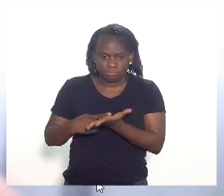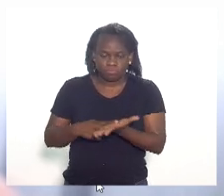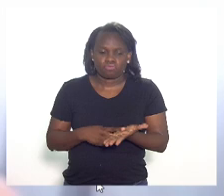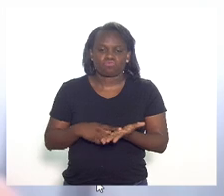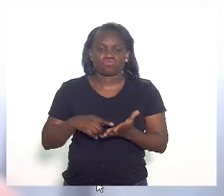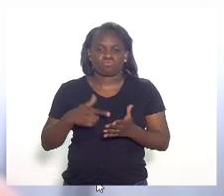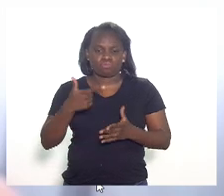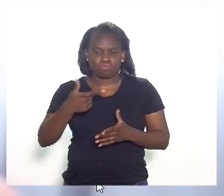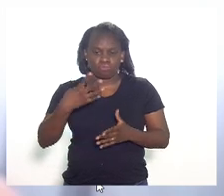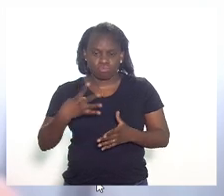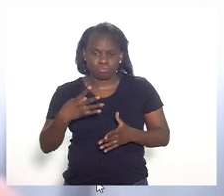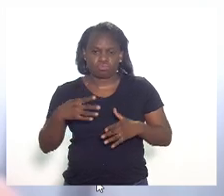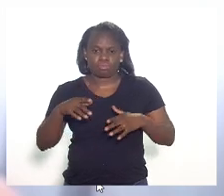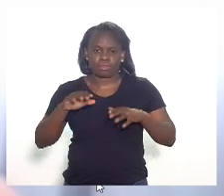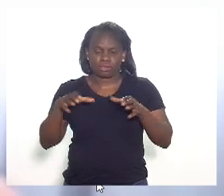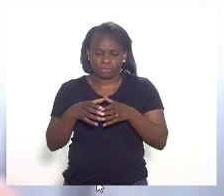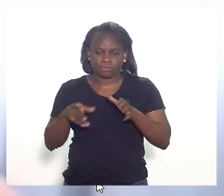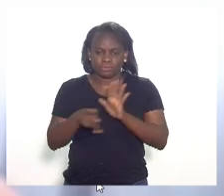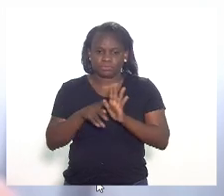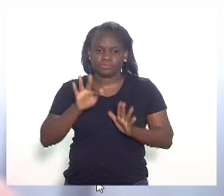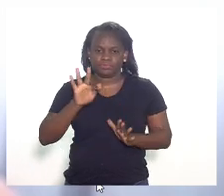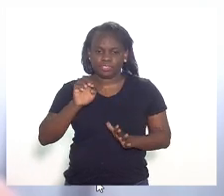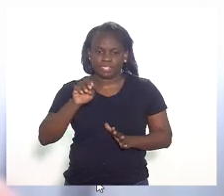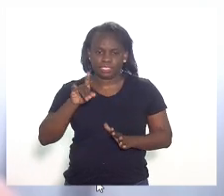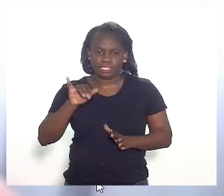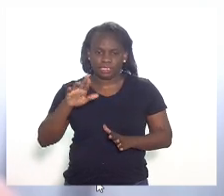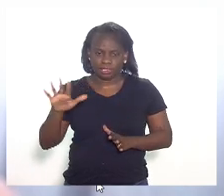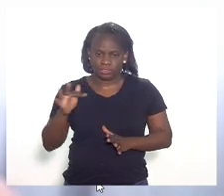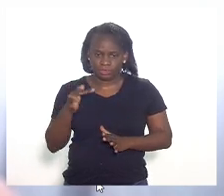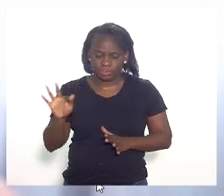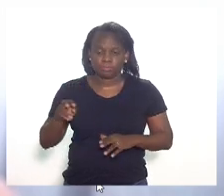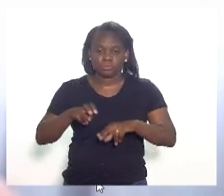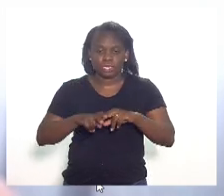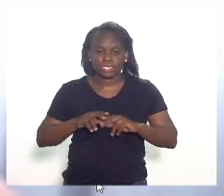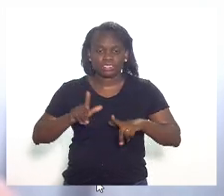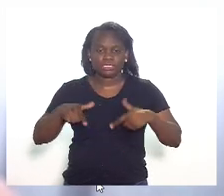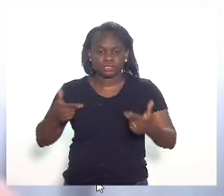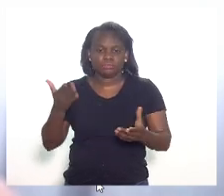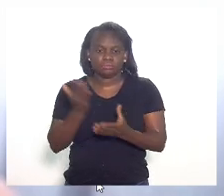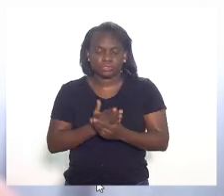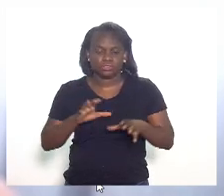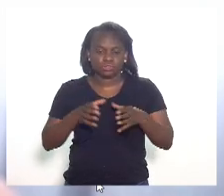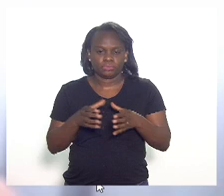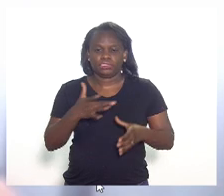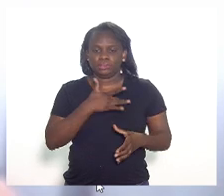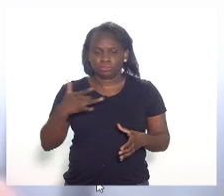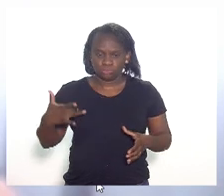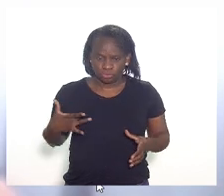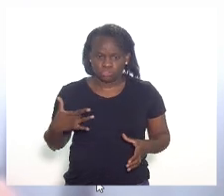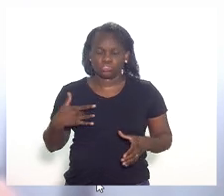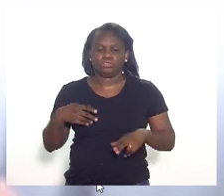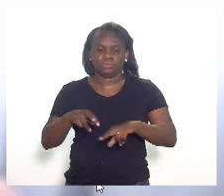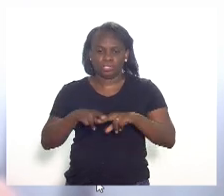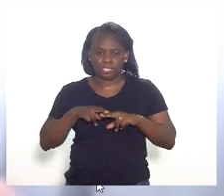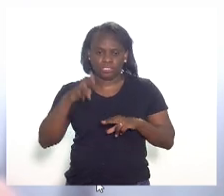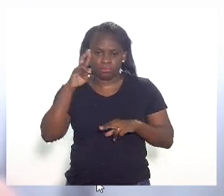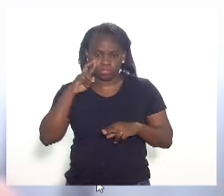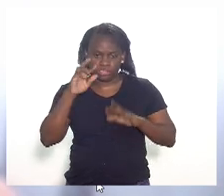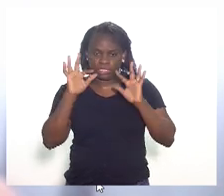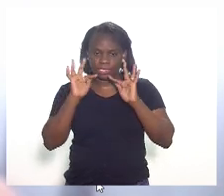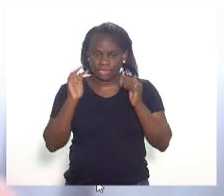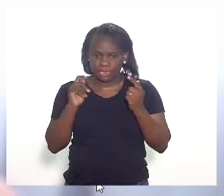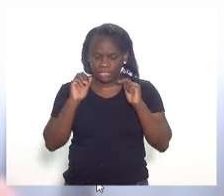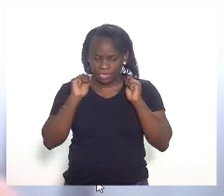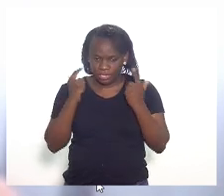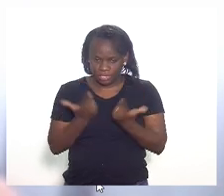23ª Vara Federal, em razão da ação movida pela Comissão de Saúde, através da Procuradoria da LERJ,